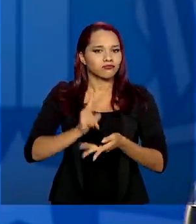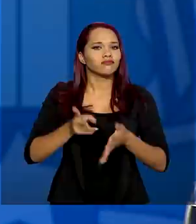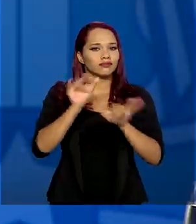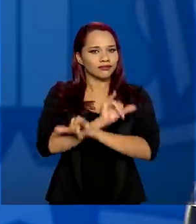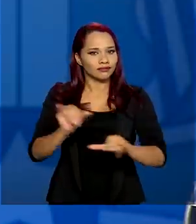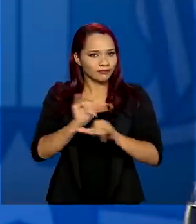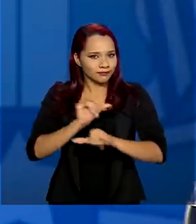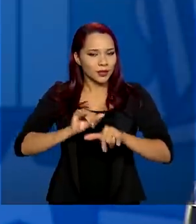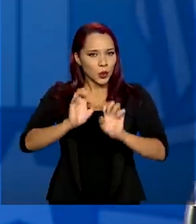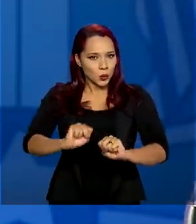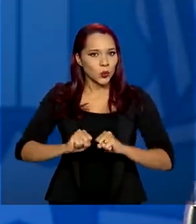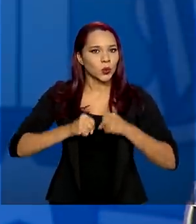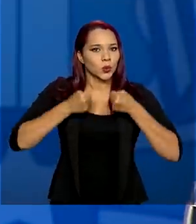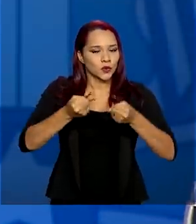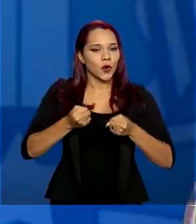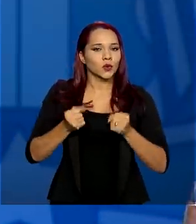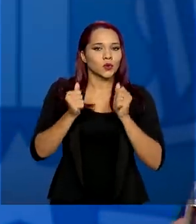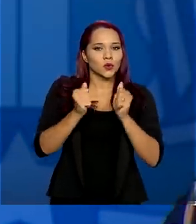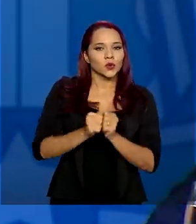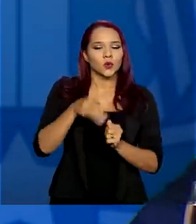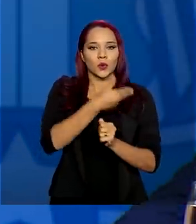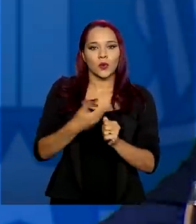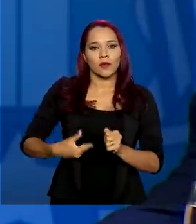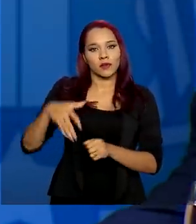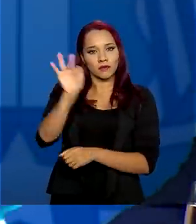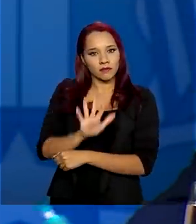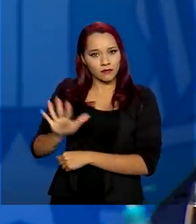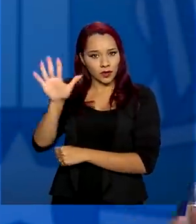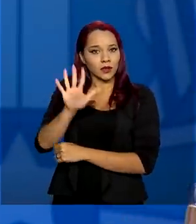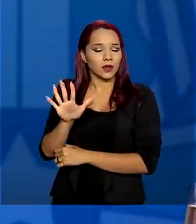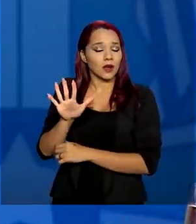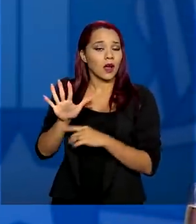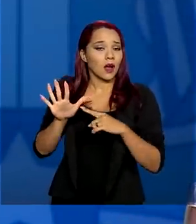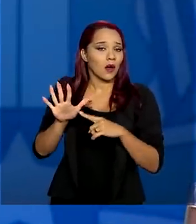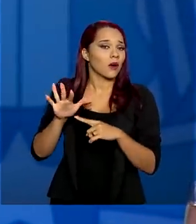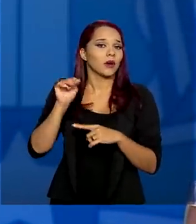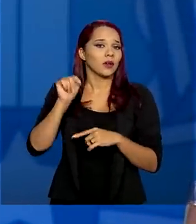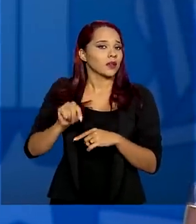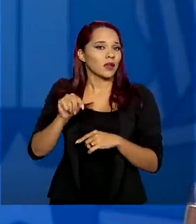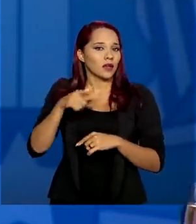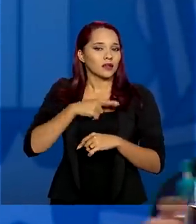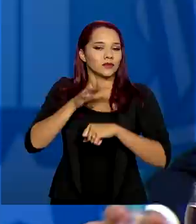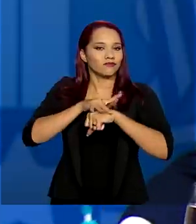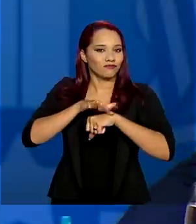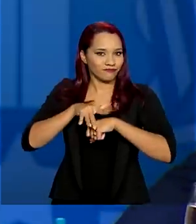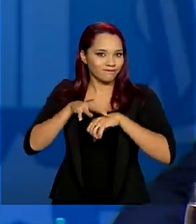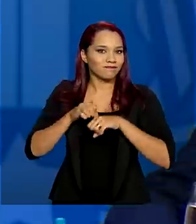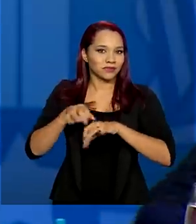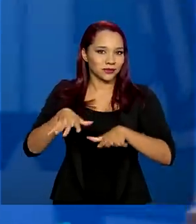dos esforços conjuntos do governo federal na questão dessa pandemia.